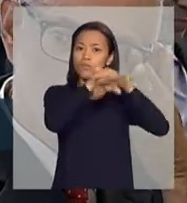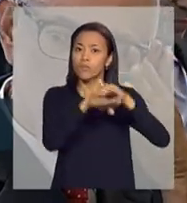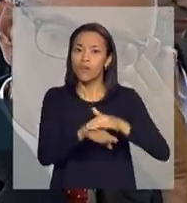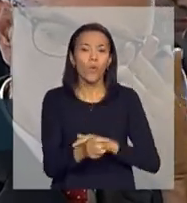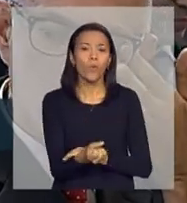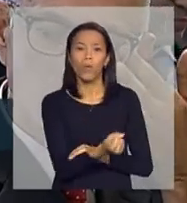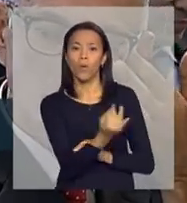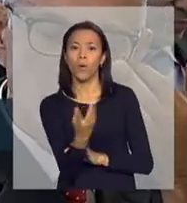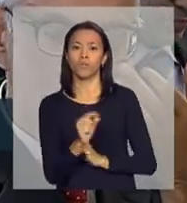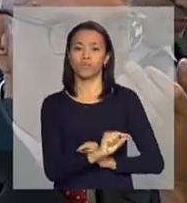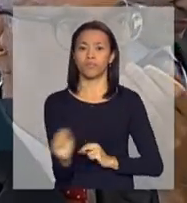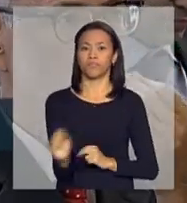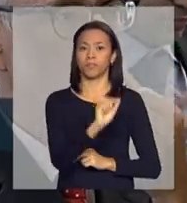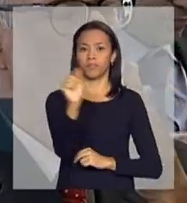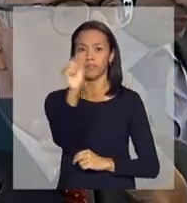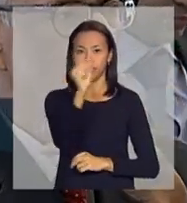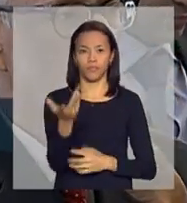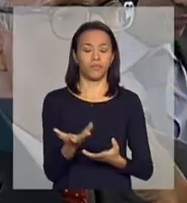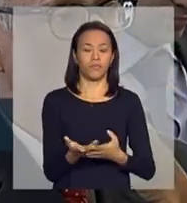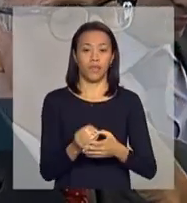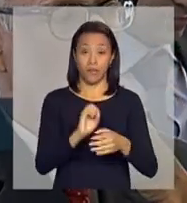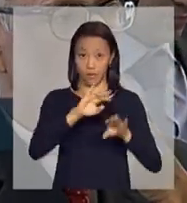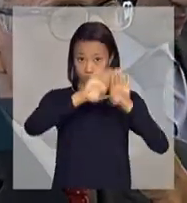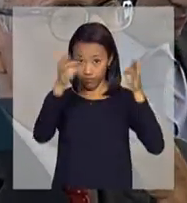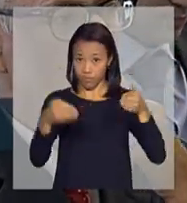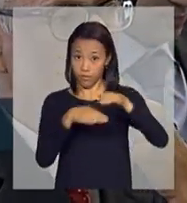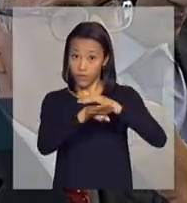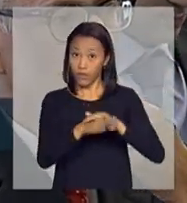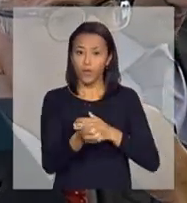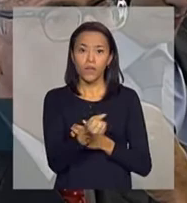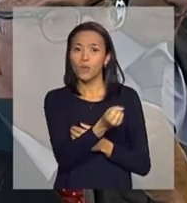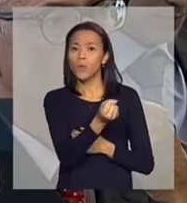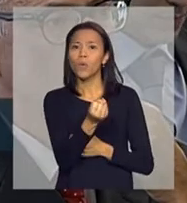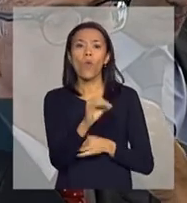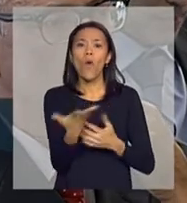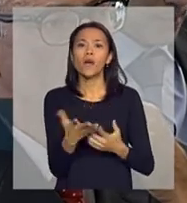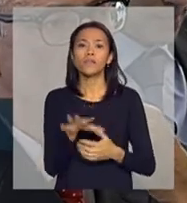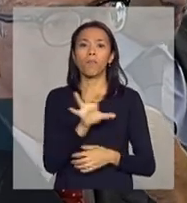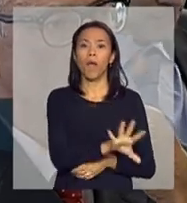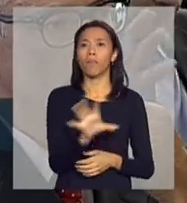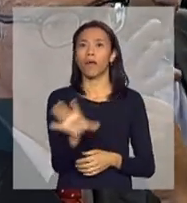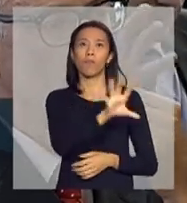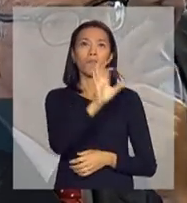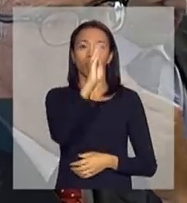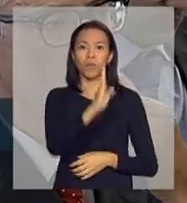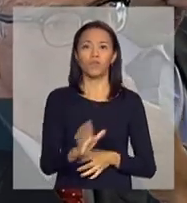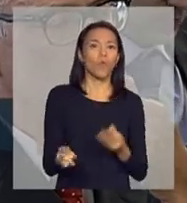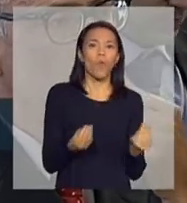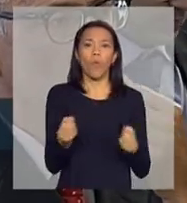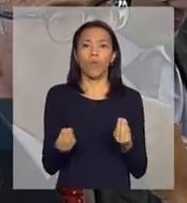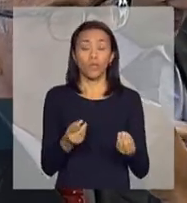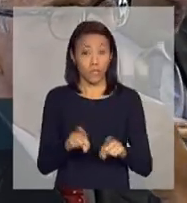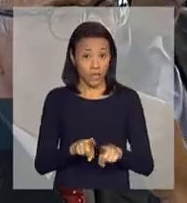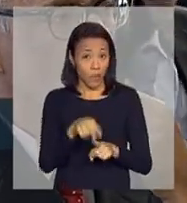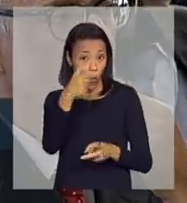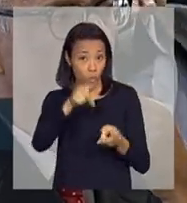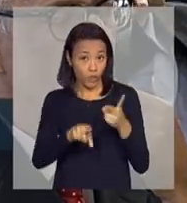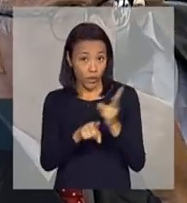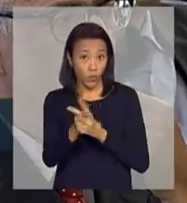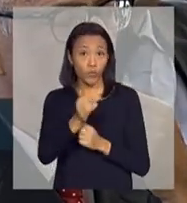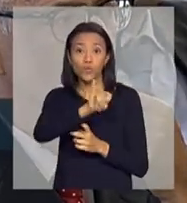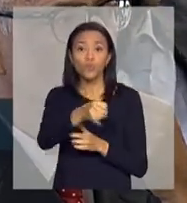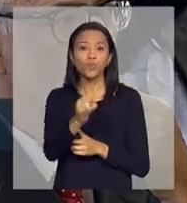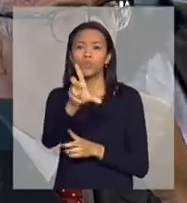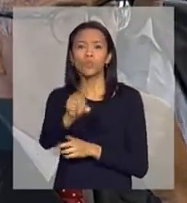previstos e quais as regiões que vão estar esses armazéns. E a última pergunta é só a questão do juro. Por que não baixou,